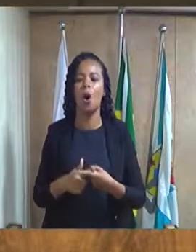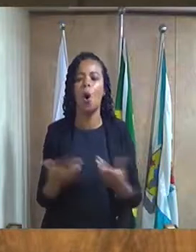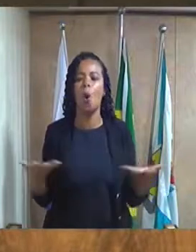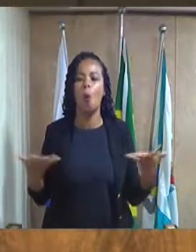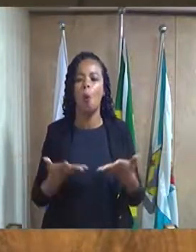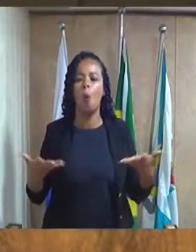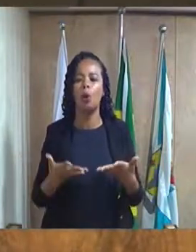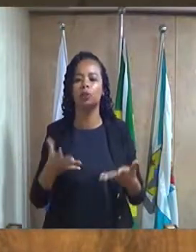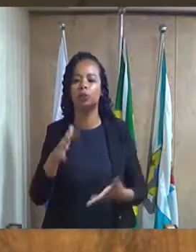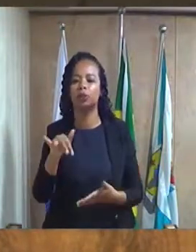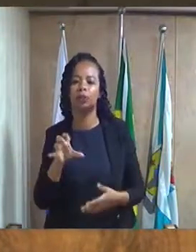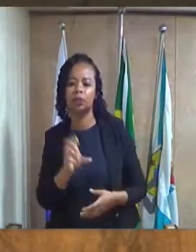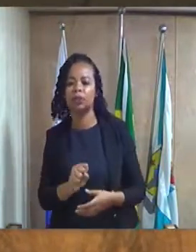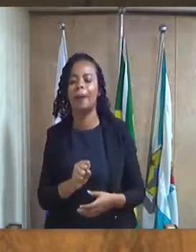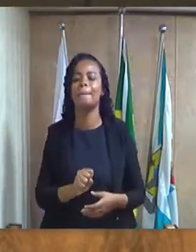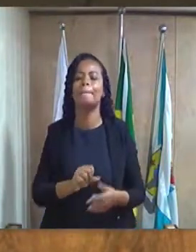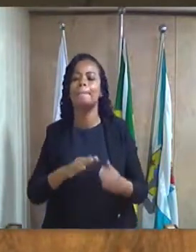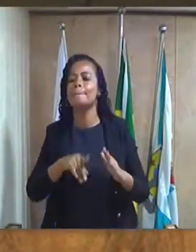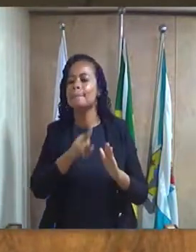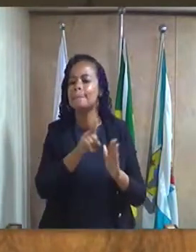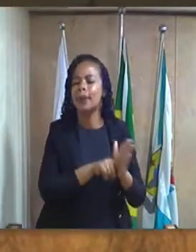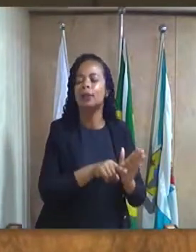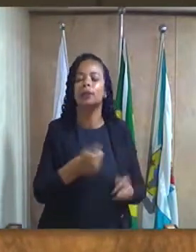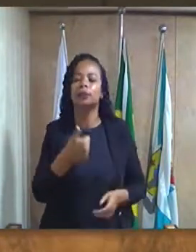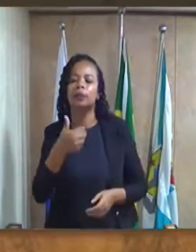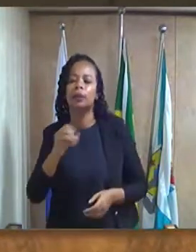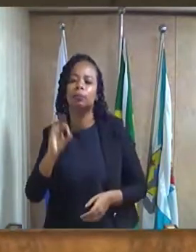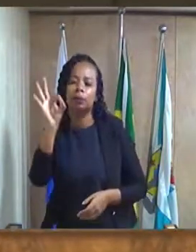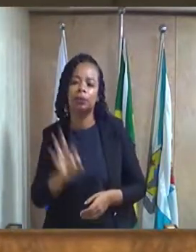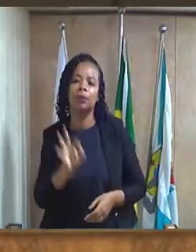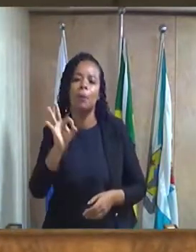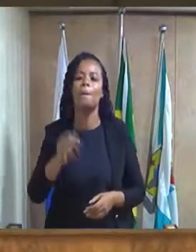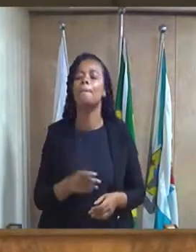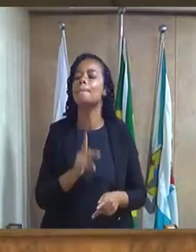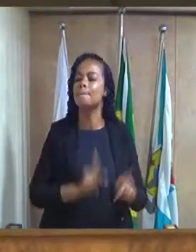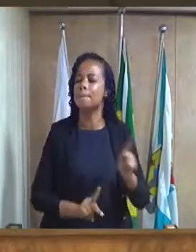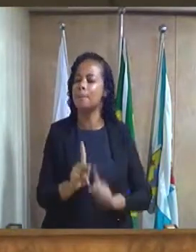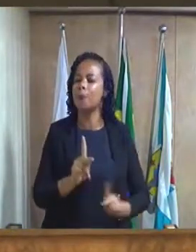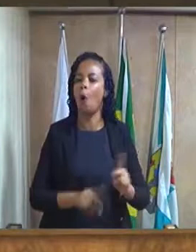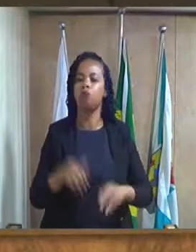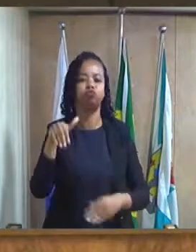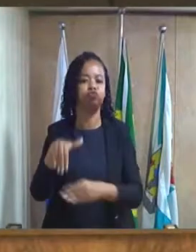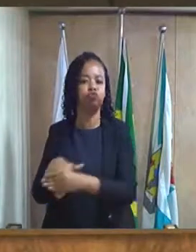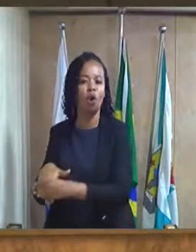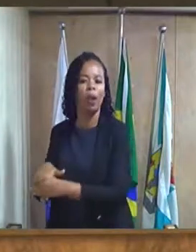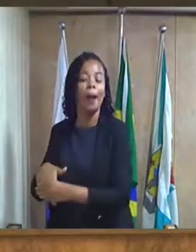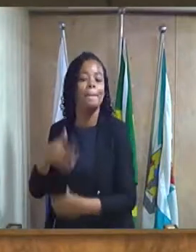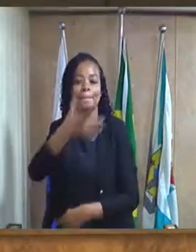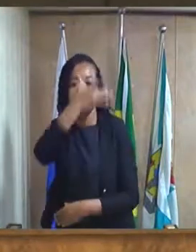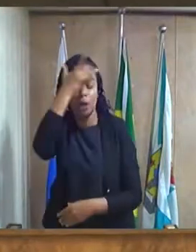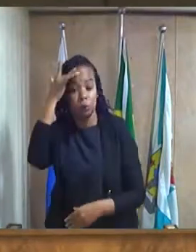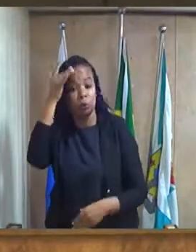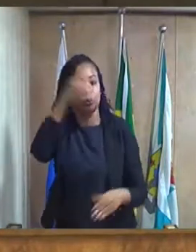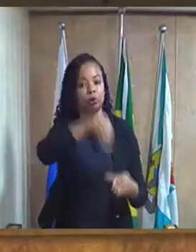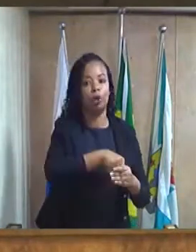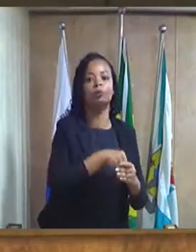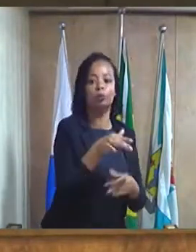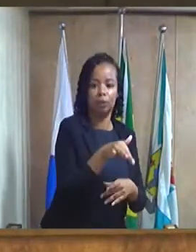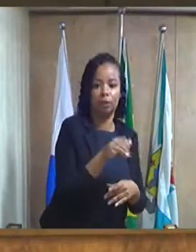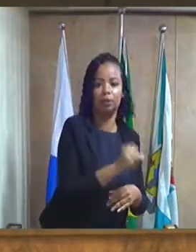Caxias, menos de 10% da população vota em pessoas de Duque de Caxias.